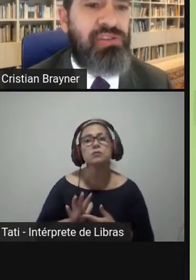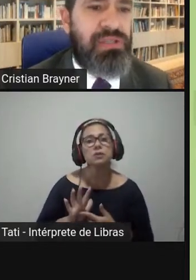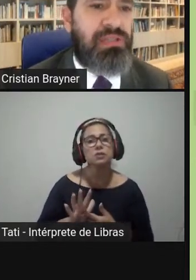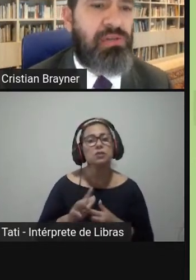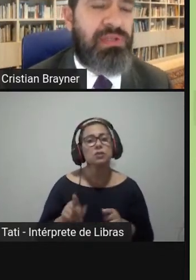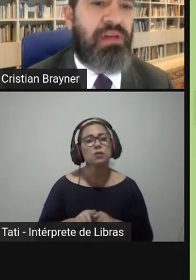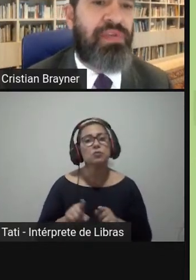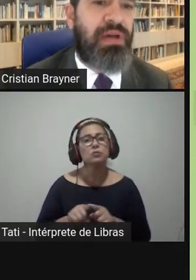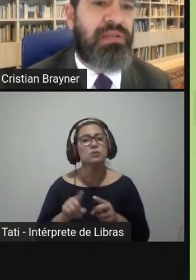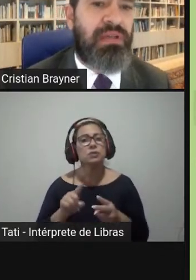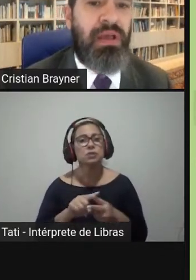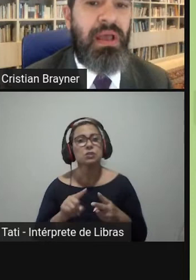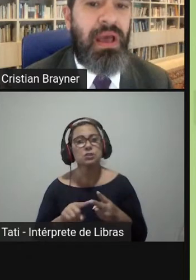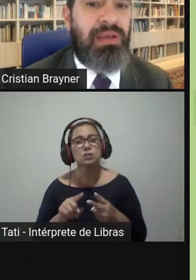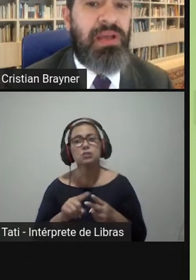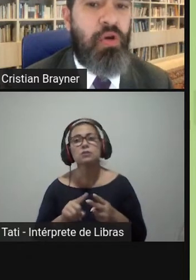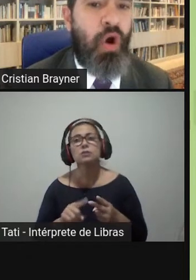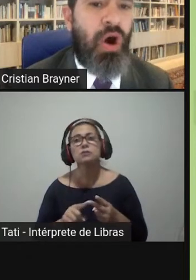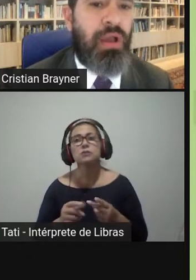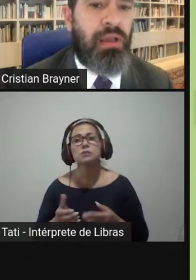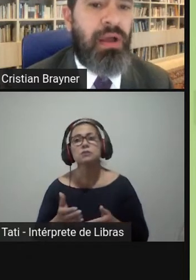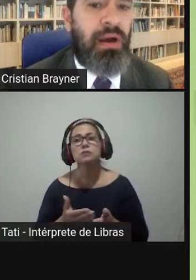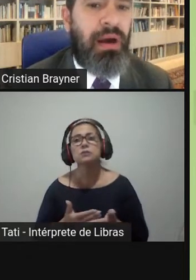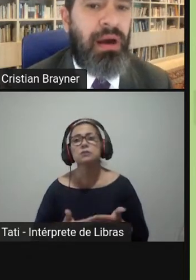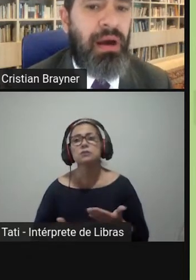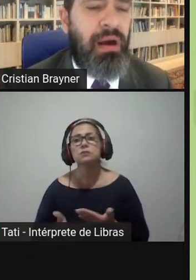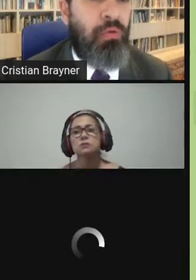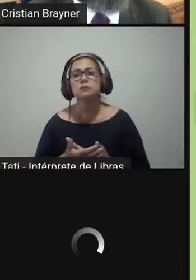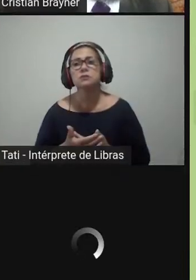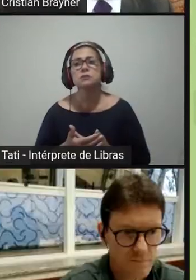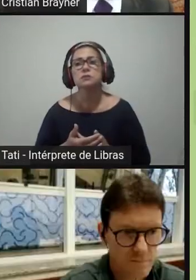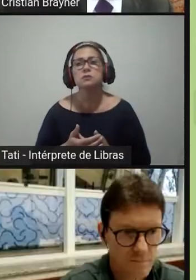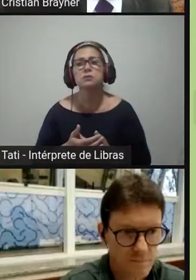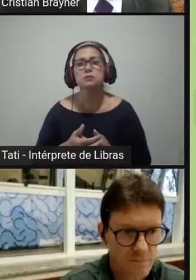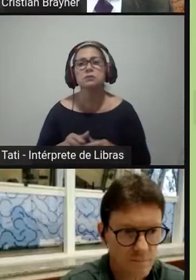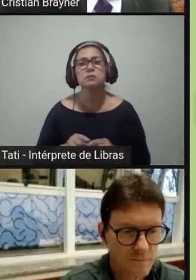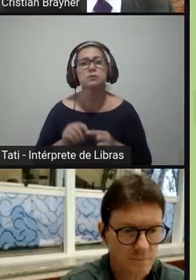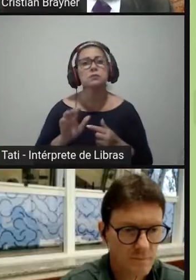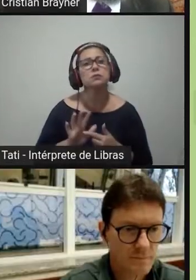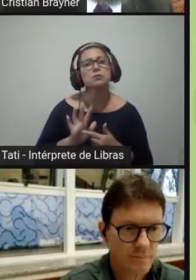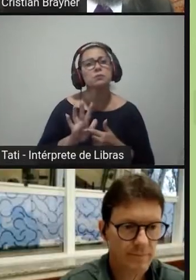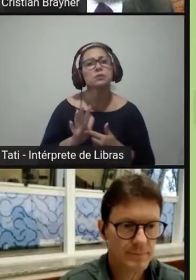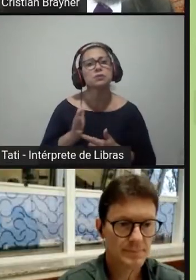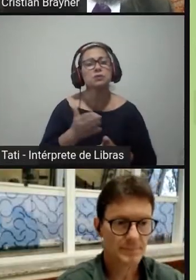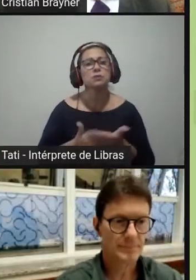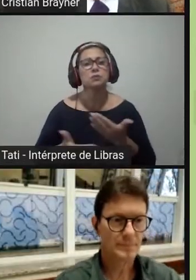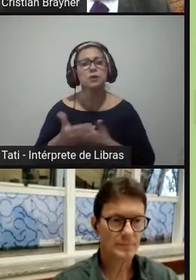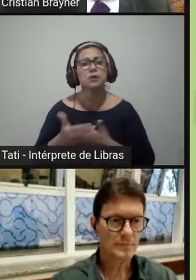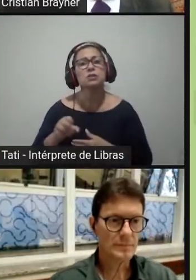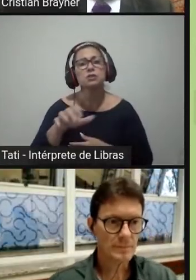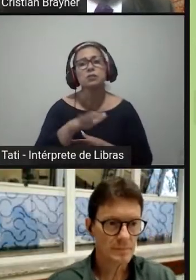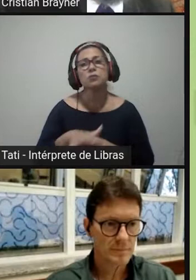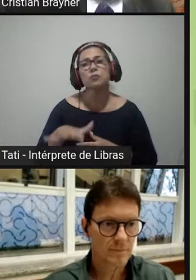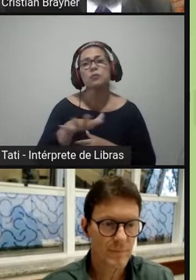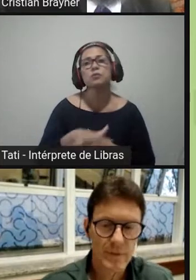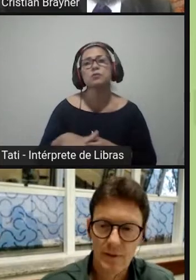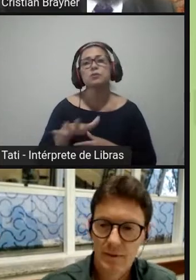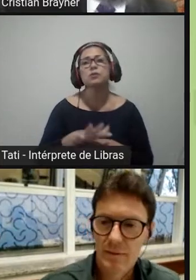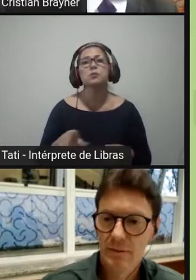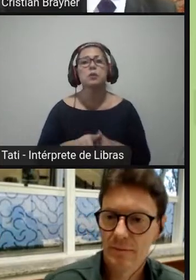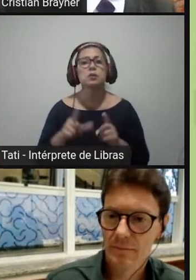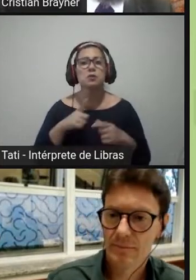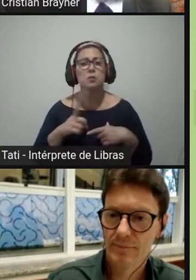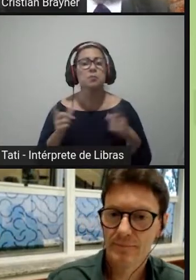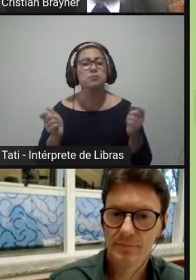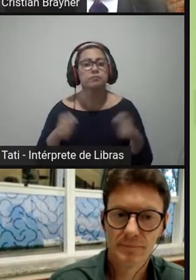casas legislativas na França, elas recorrem a campos mais pontuais que potencializam.